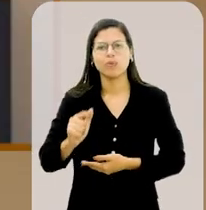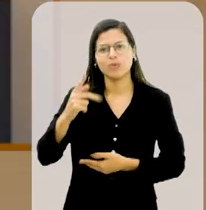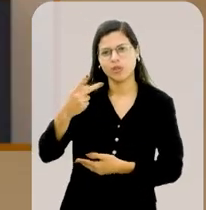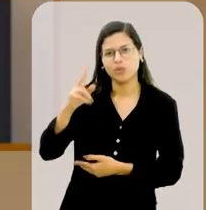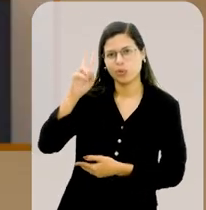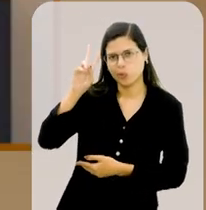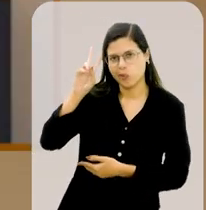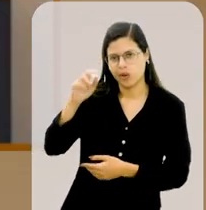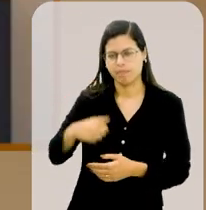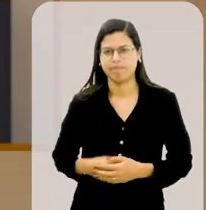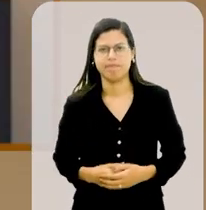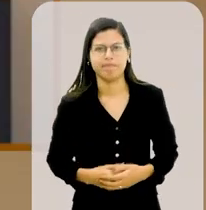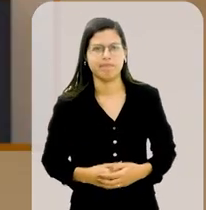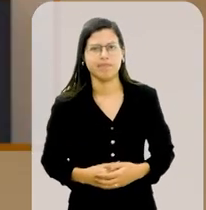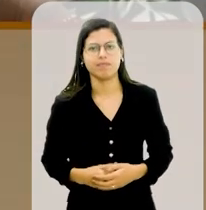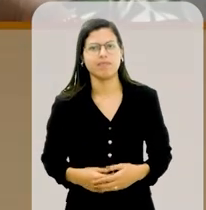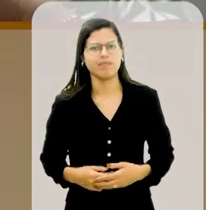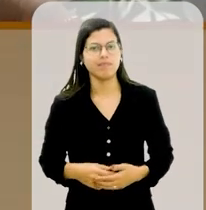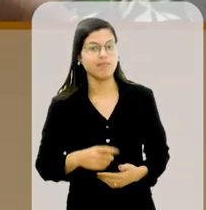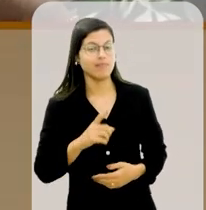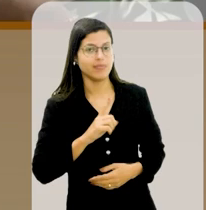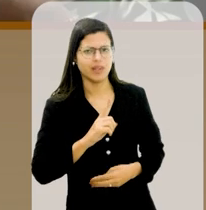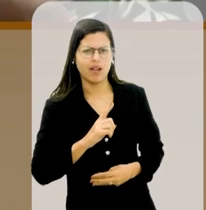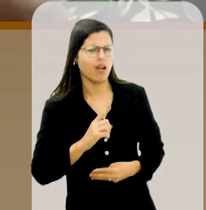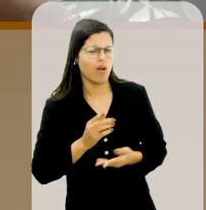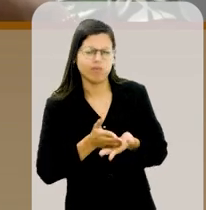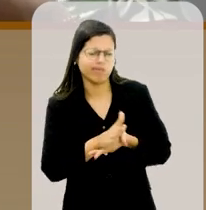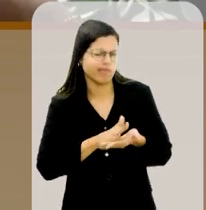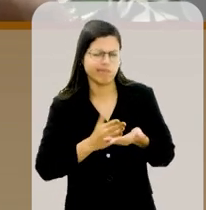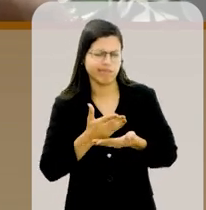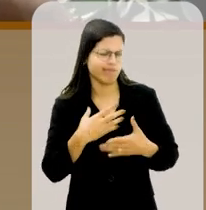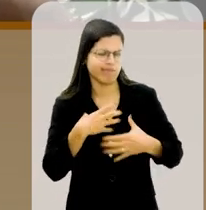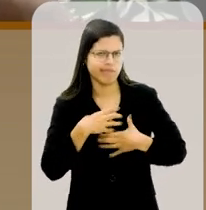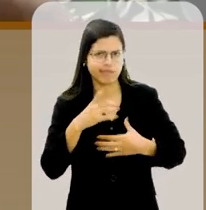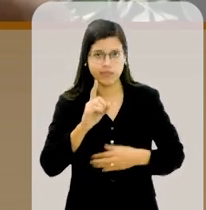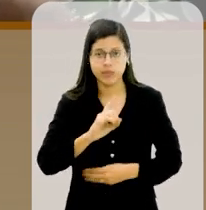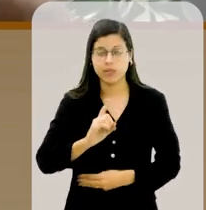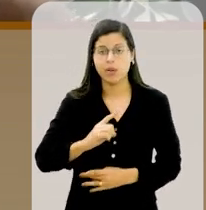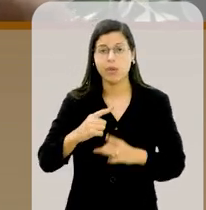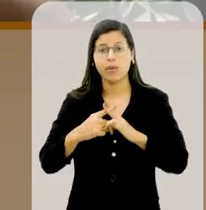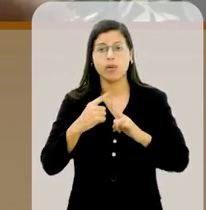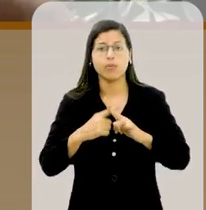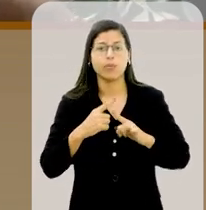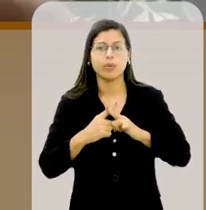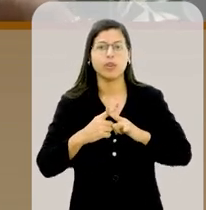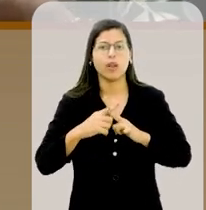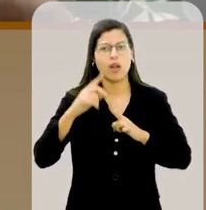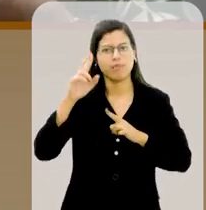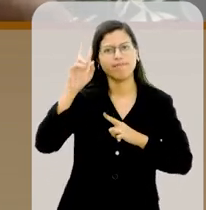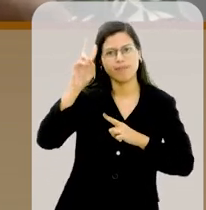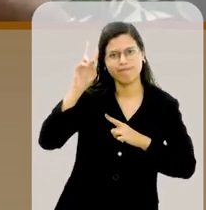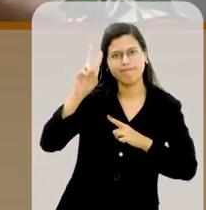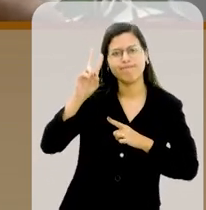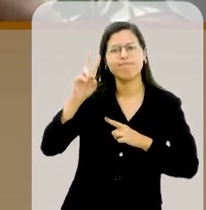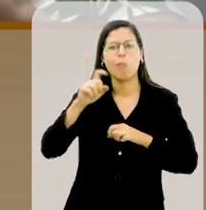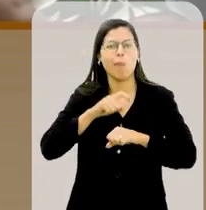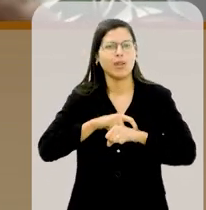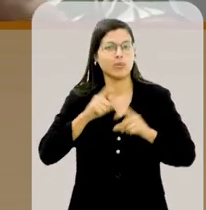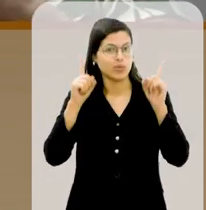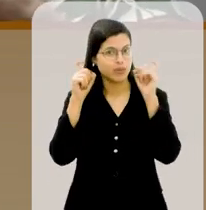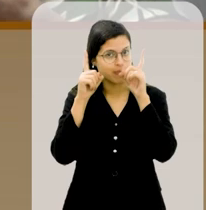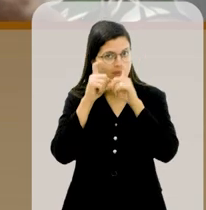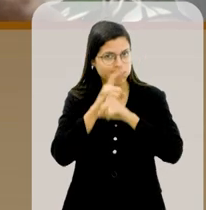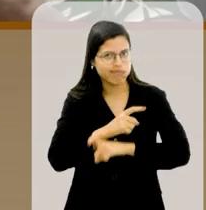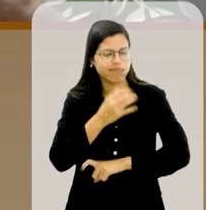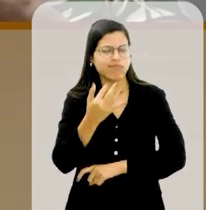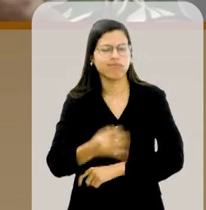um pouco da sua história. Não, eu não me incomodo porque, apesar de relembrar fatos dolorosos,